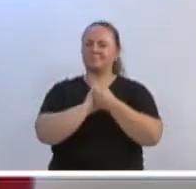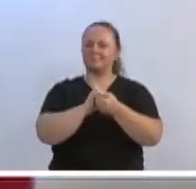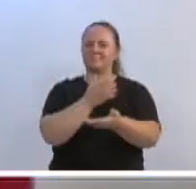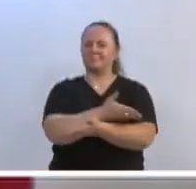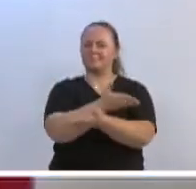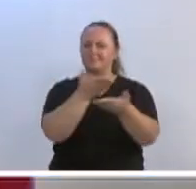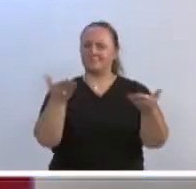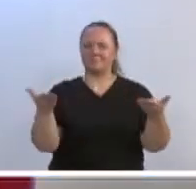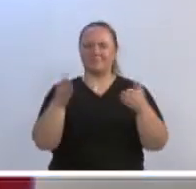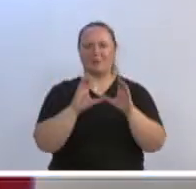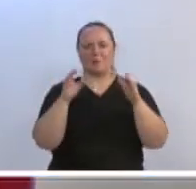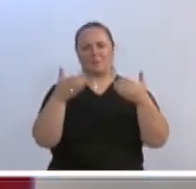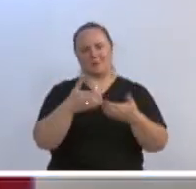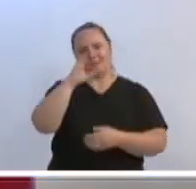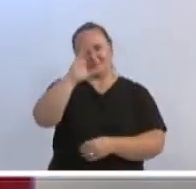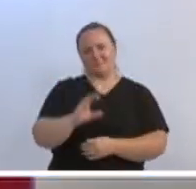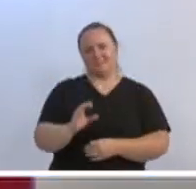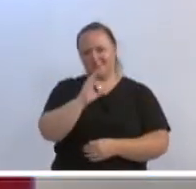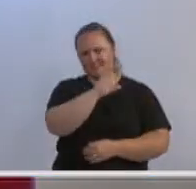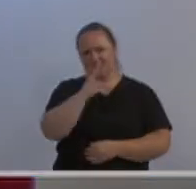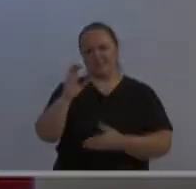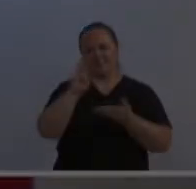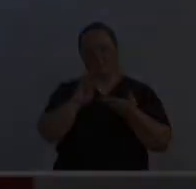parabéns à comunidade católica da cidade de Blumenau.